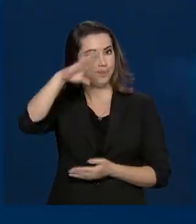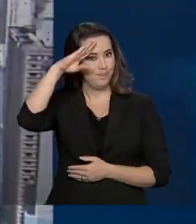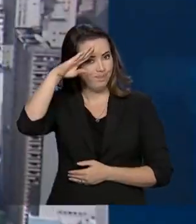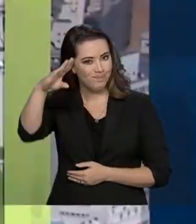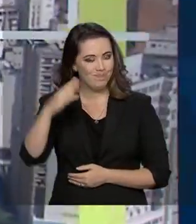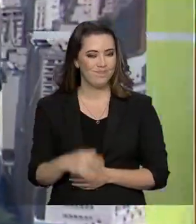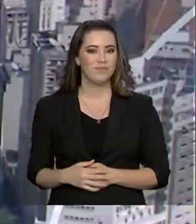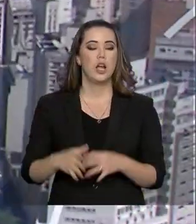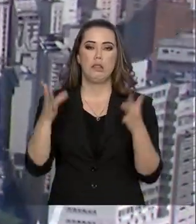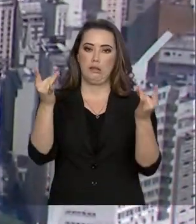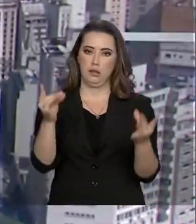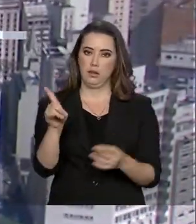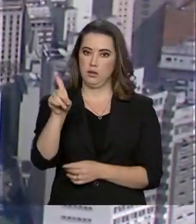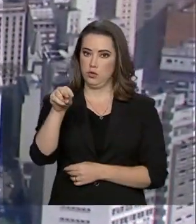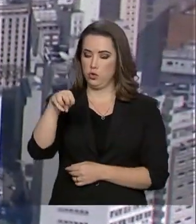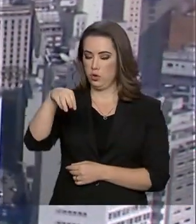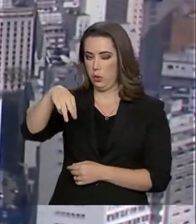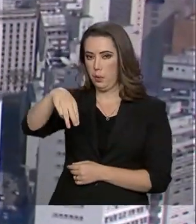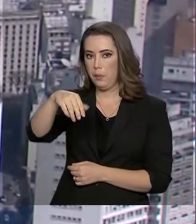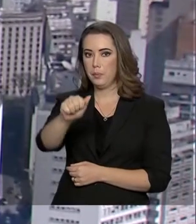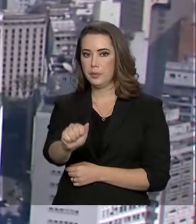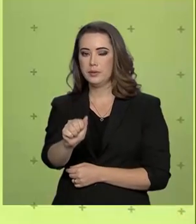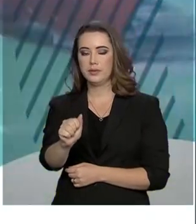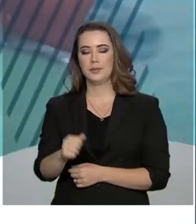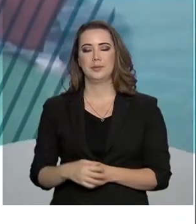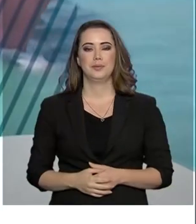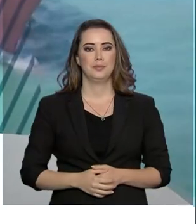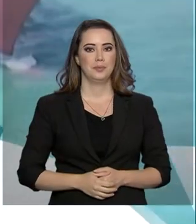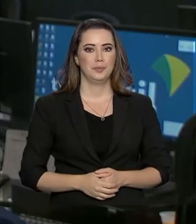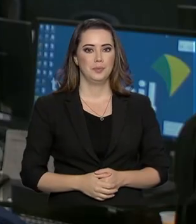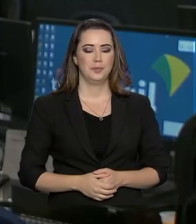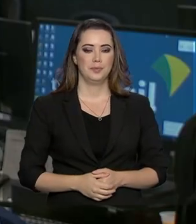alistamento militar. O repórter Dima Saldi tem os detalhes.